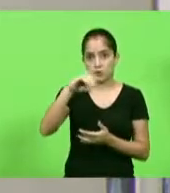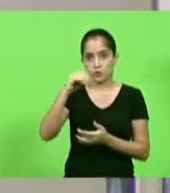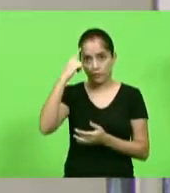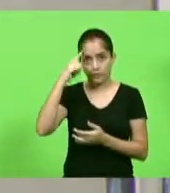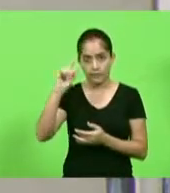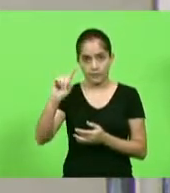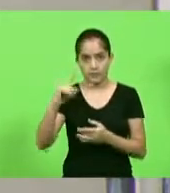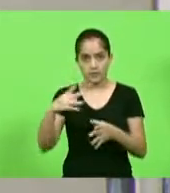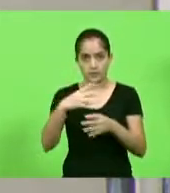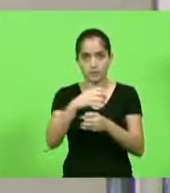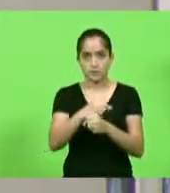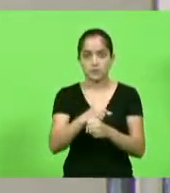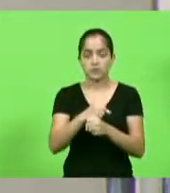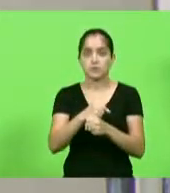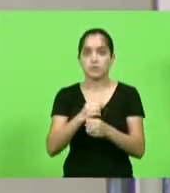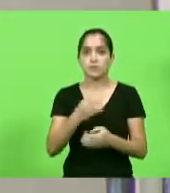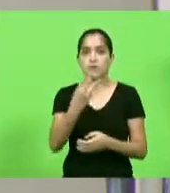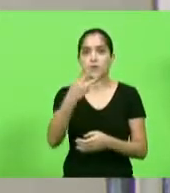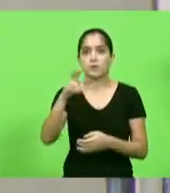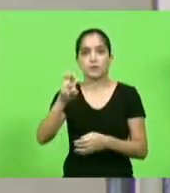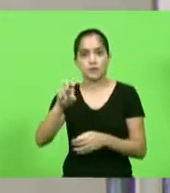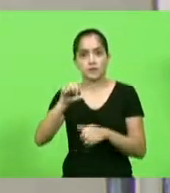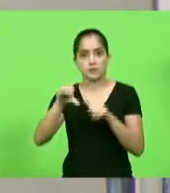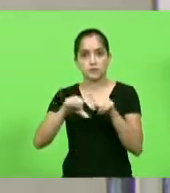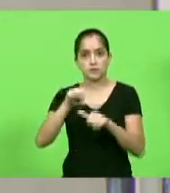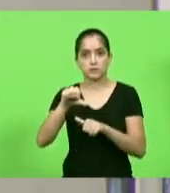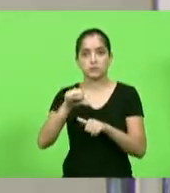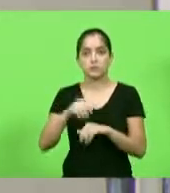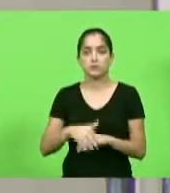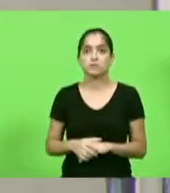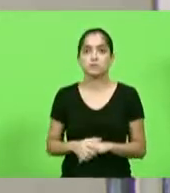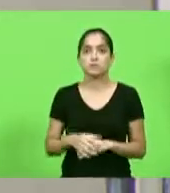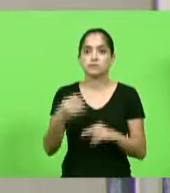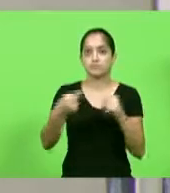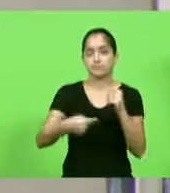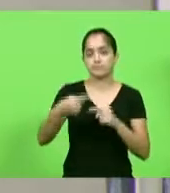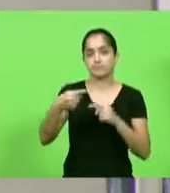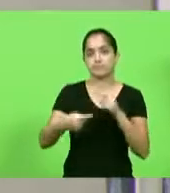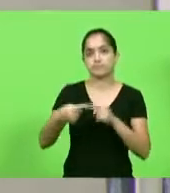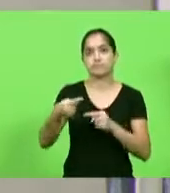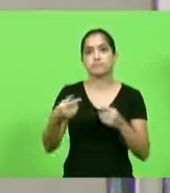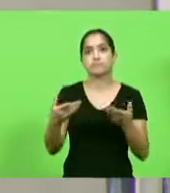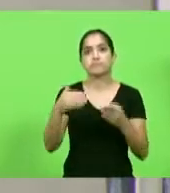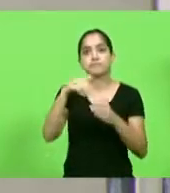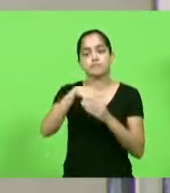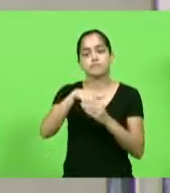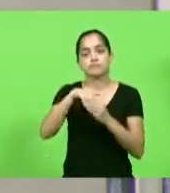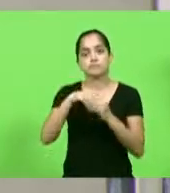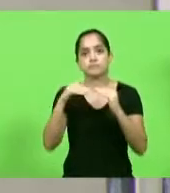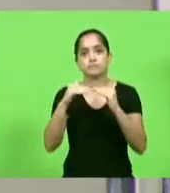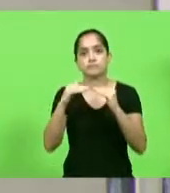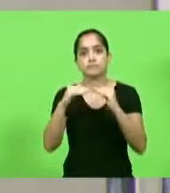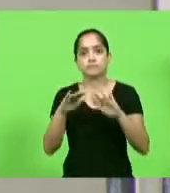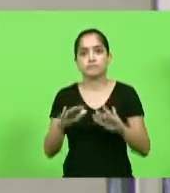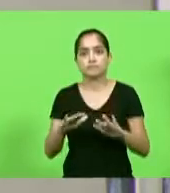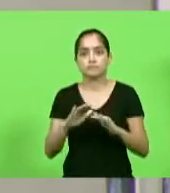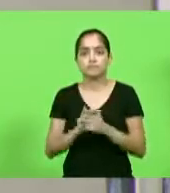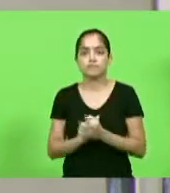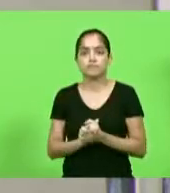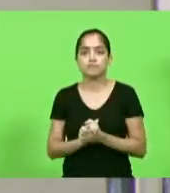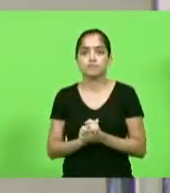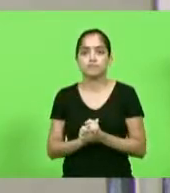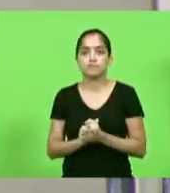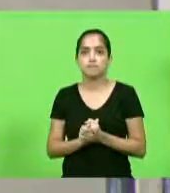antes do pleito para 45 dias. Em discussão, não havendo quem queira discutir, em votação, deputados que aprovam